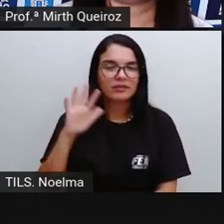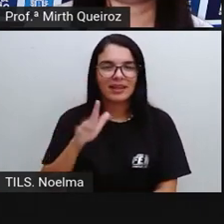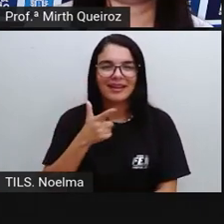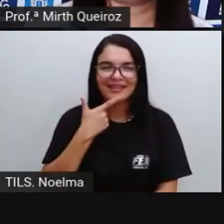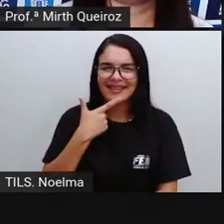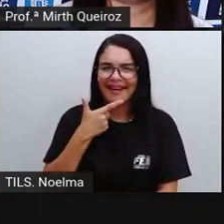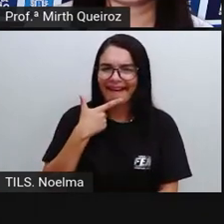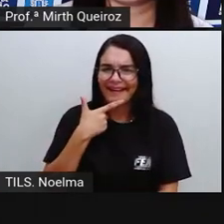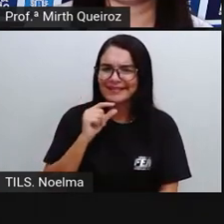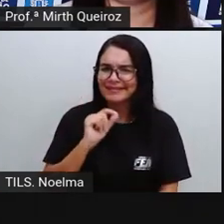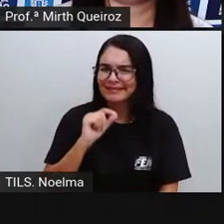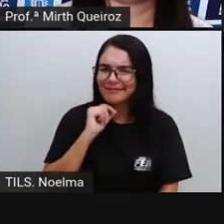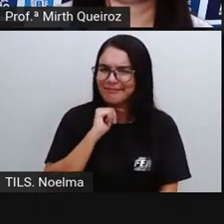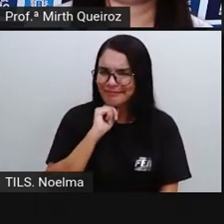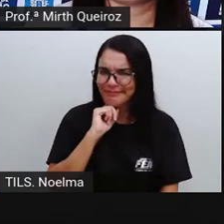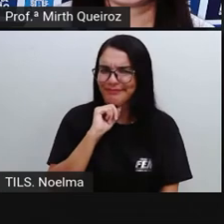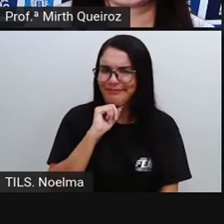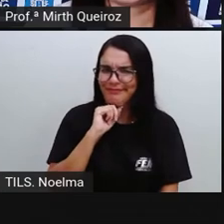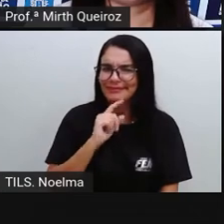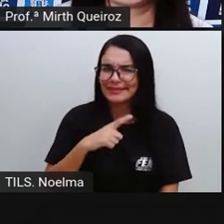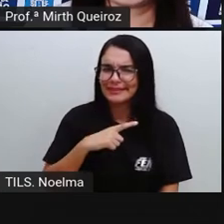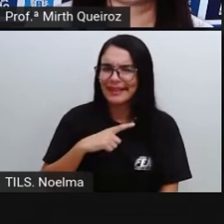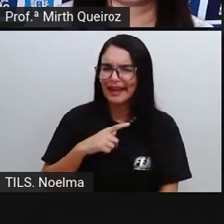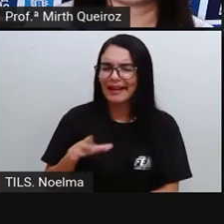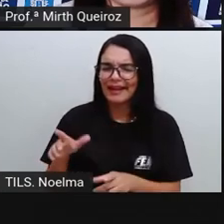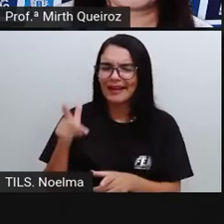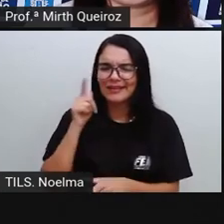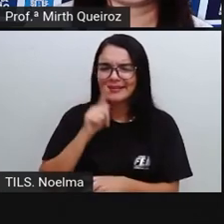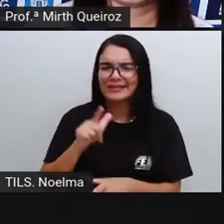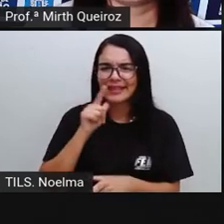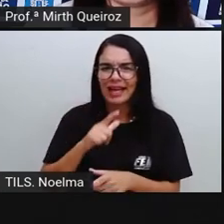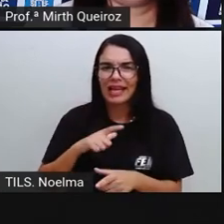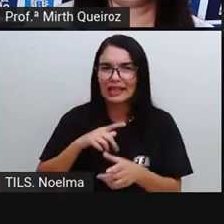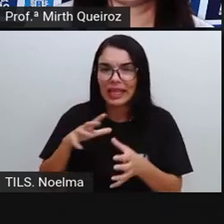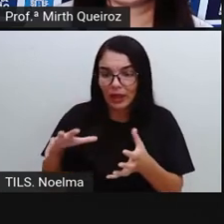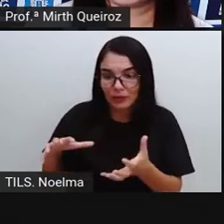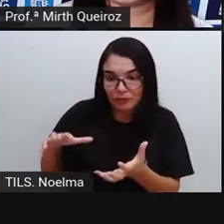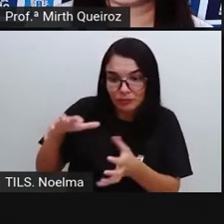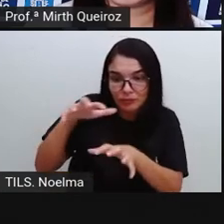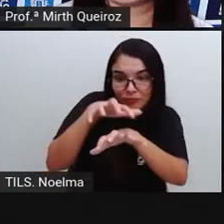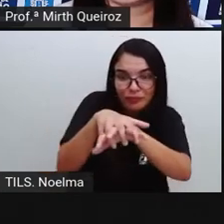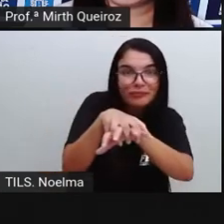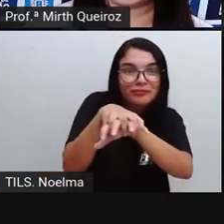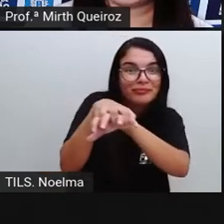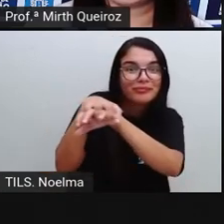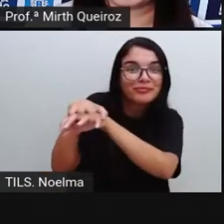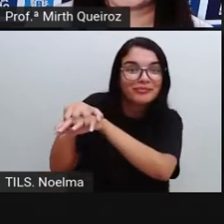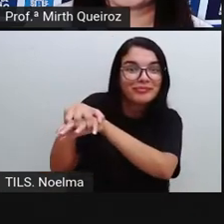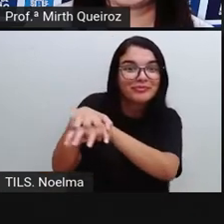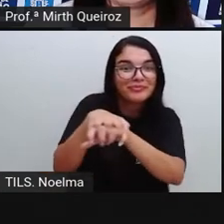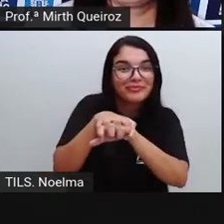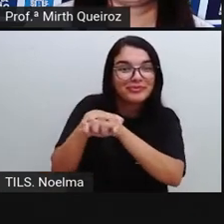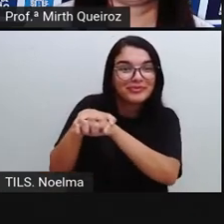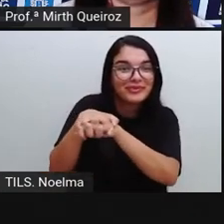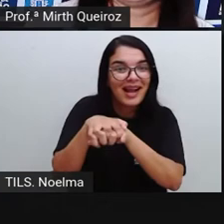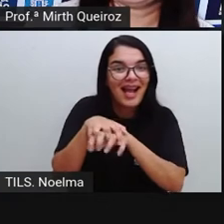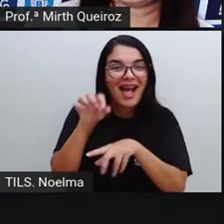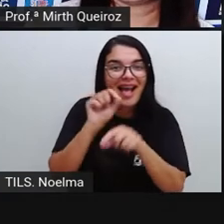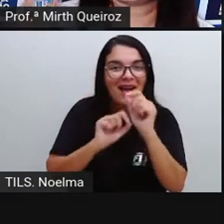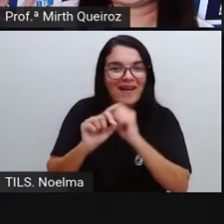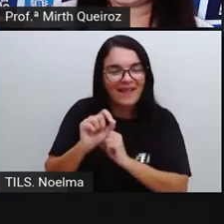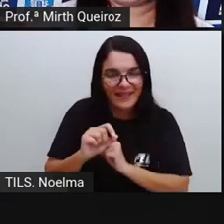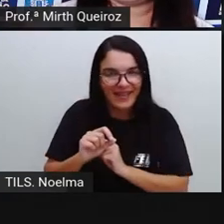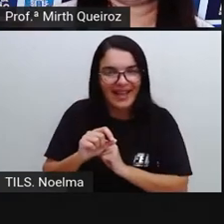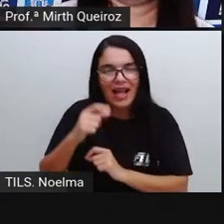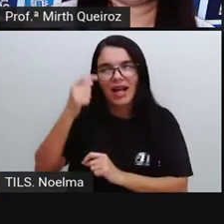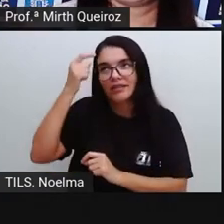Romero Brito, ele consegue aqui fundir a imagem de um gato, que é muito presente na cultura popular e na